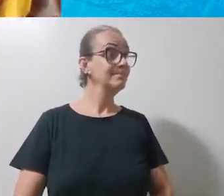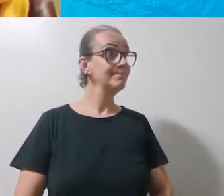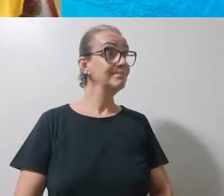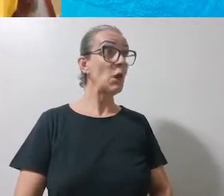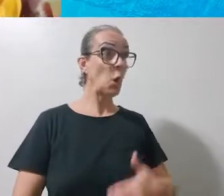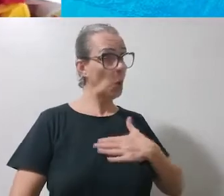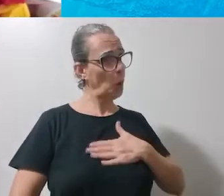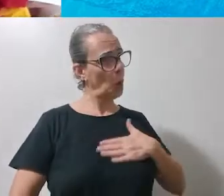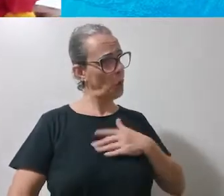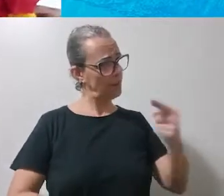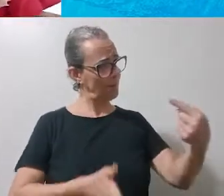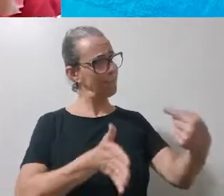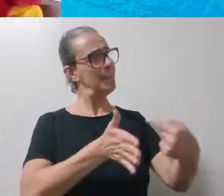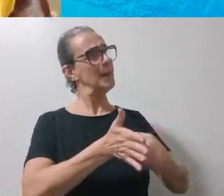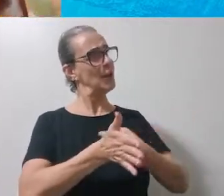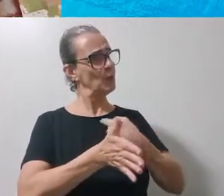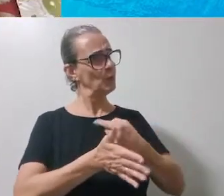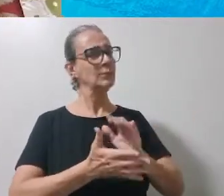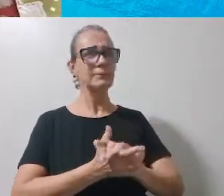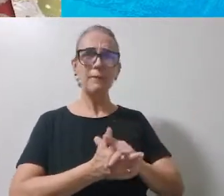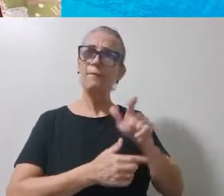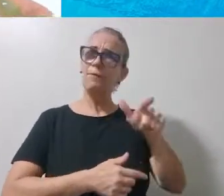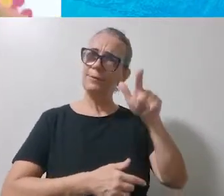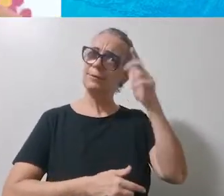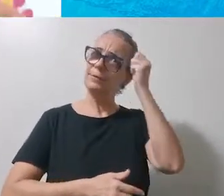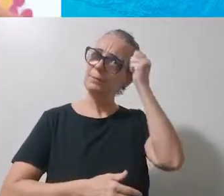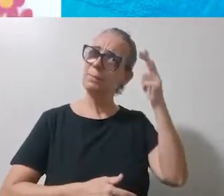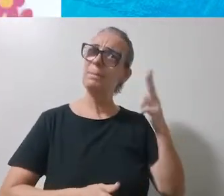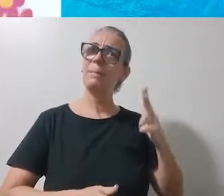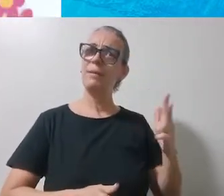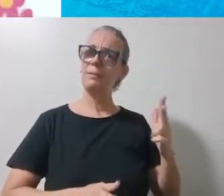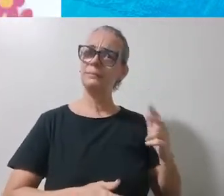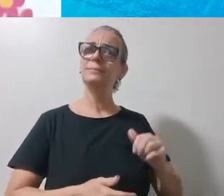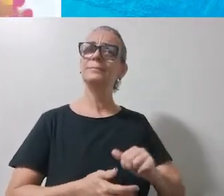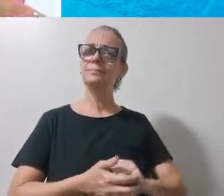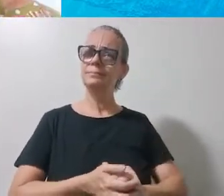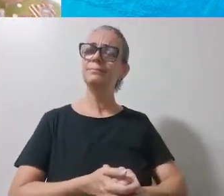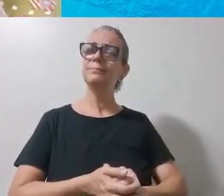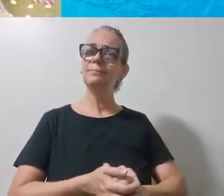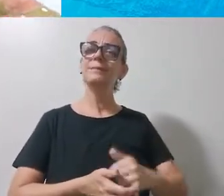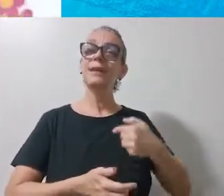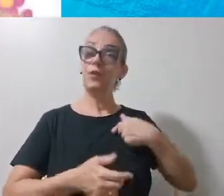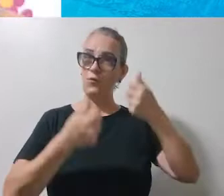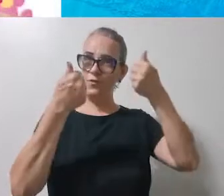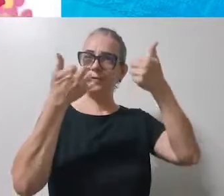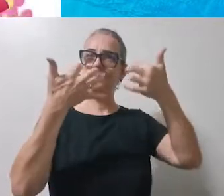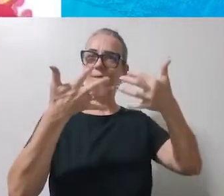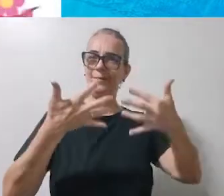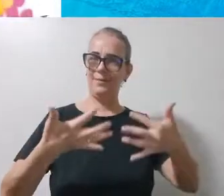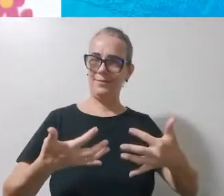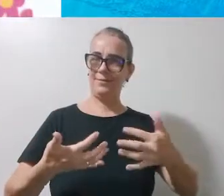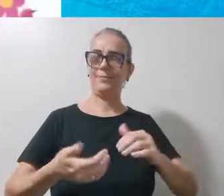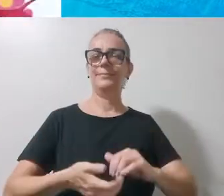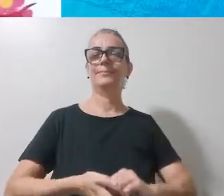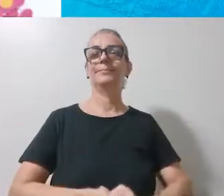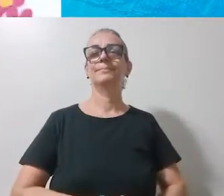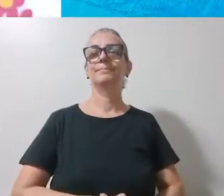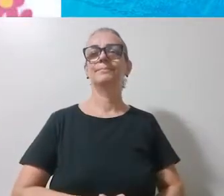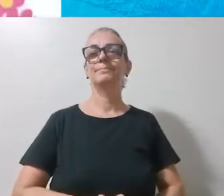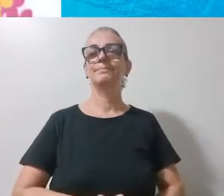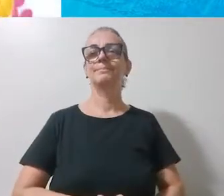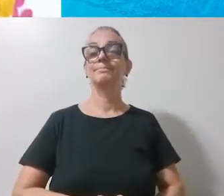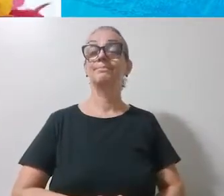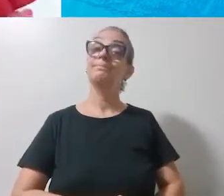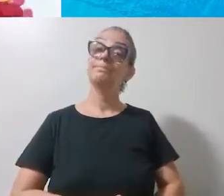pergunta, Marta. Você é mesmo muito esperta. Eu vou explicar. Bom,